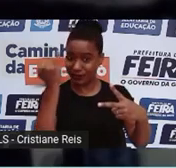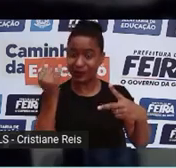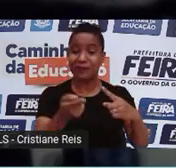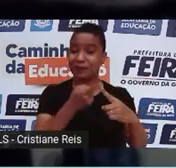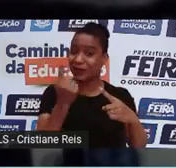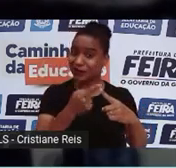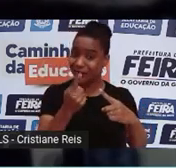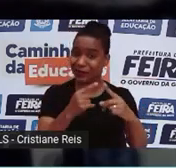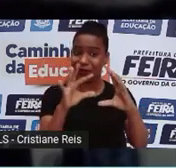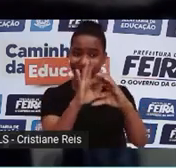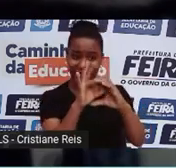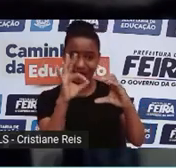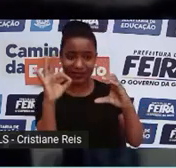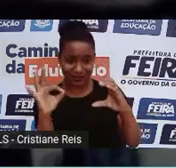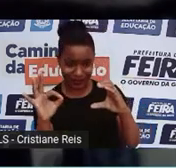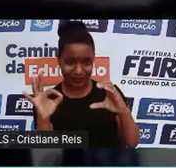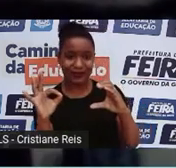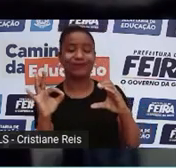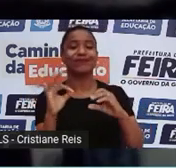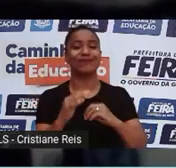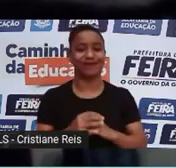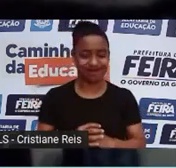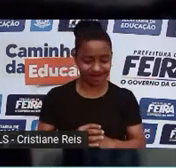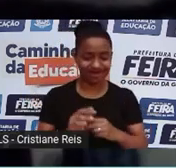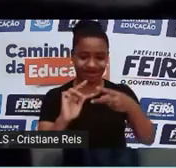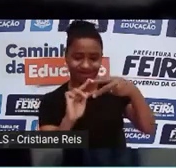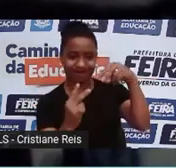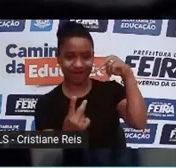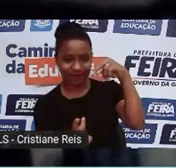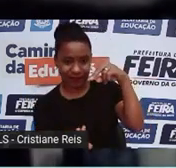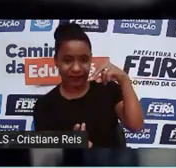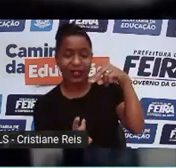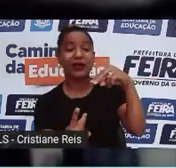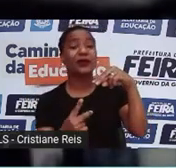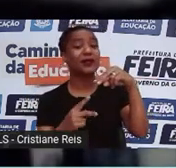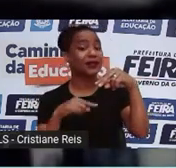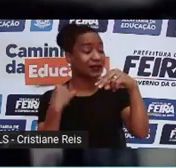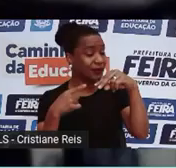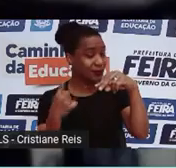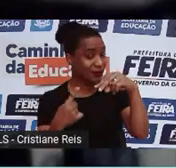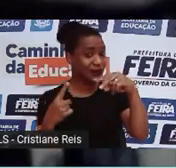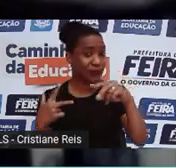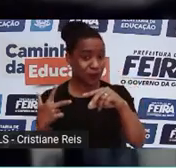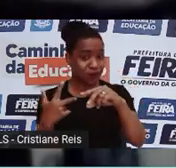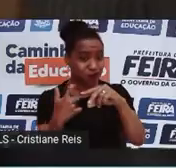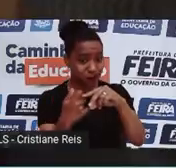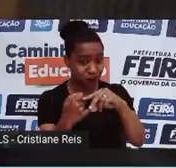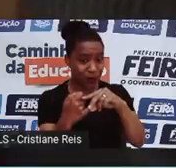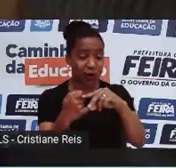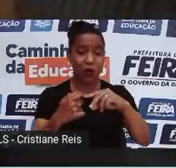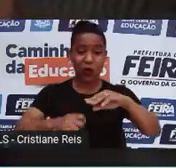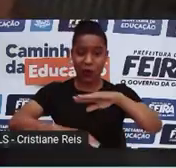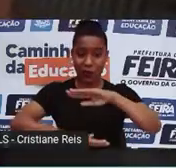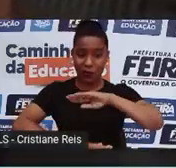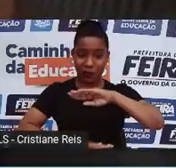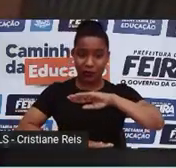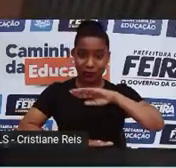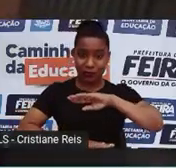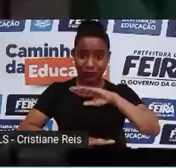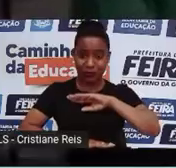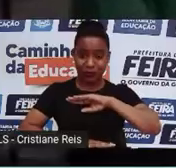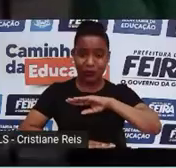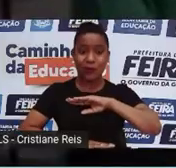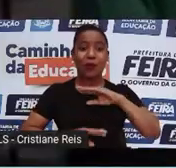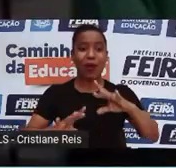com as alterações genéticas. Outra é obter o organismo. O organismo, estou falando, o